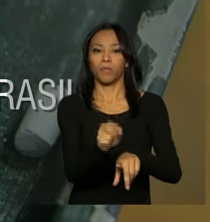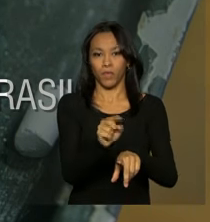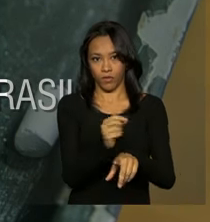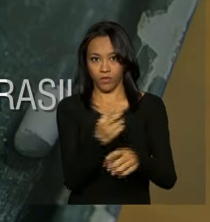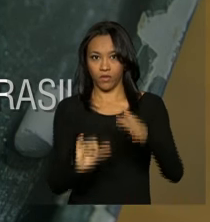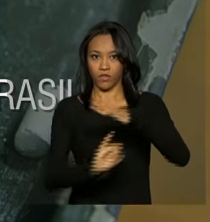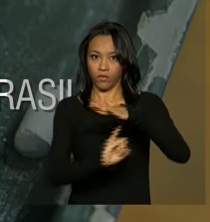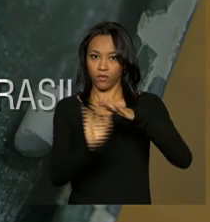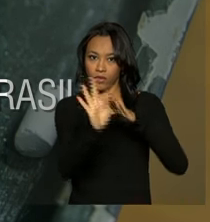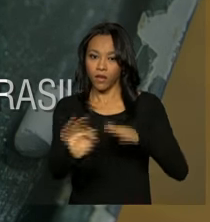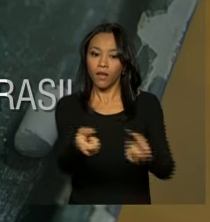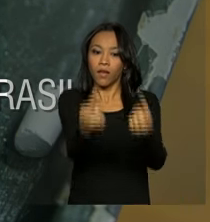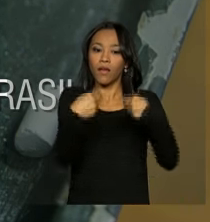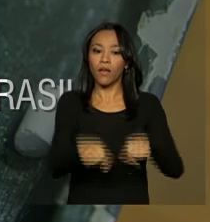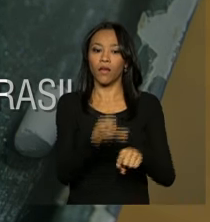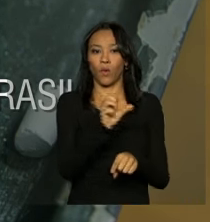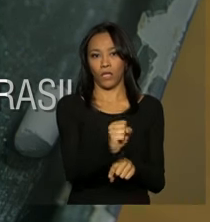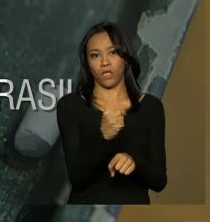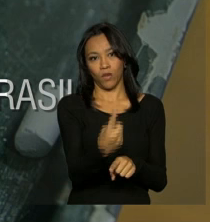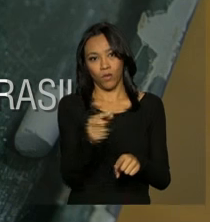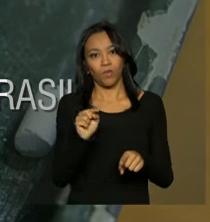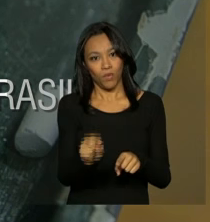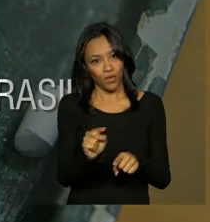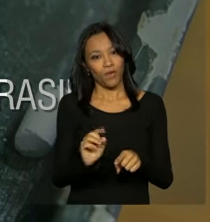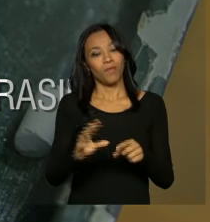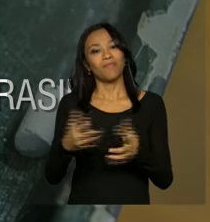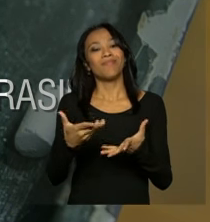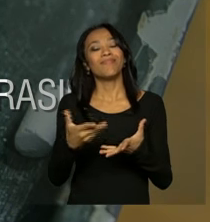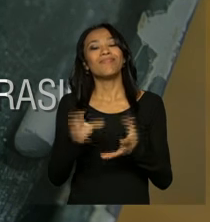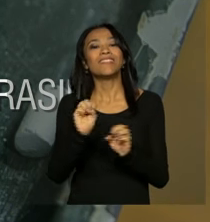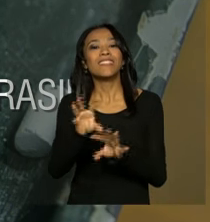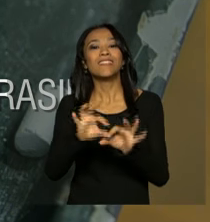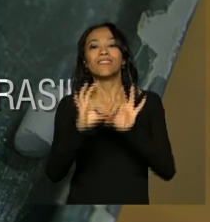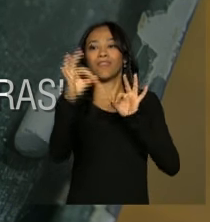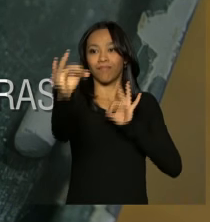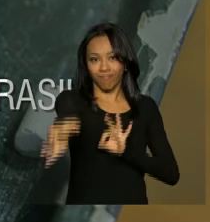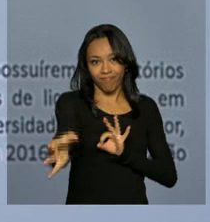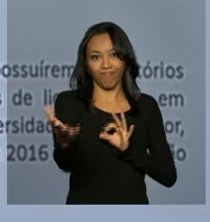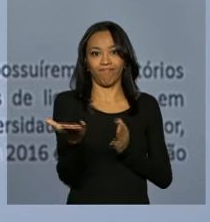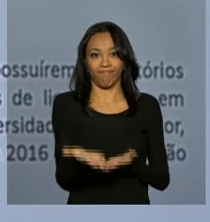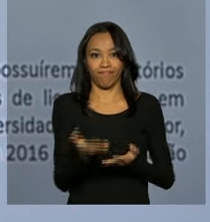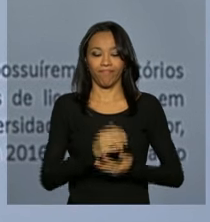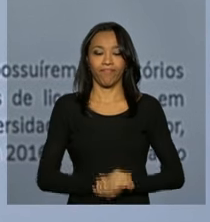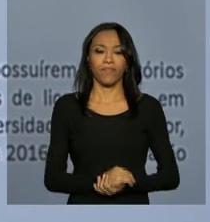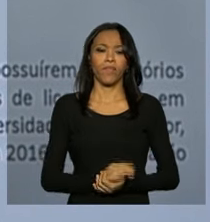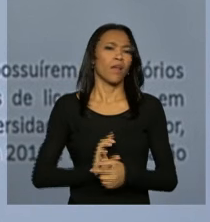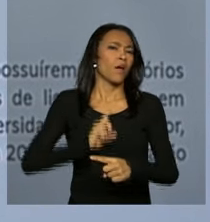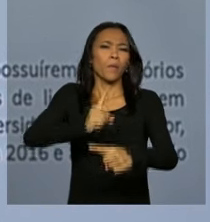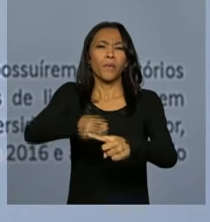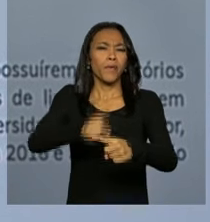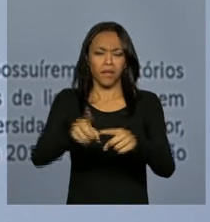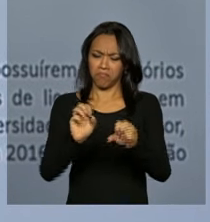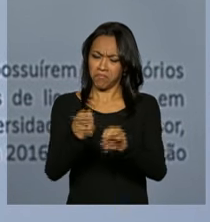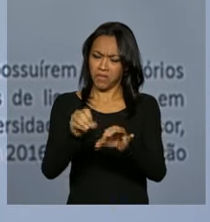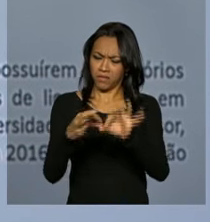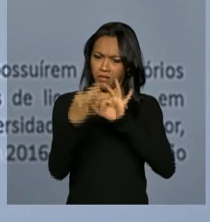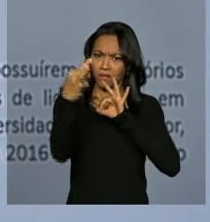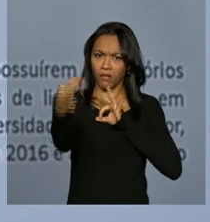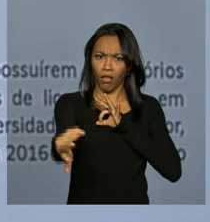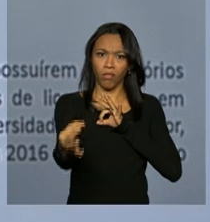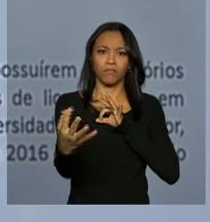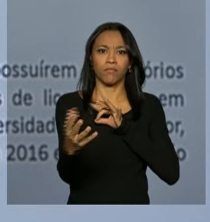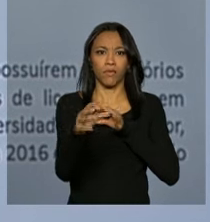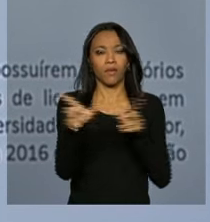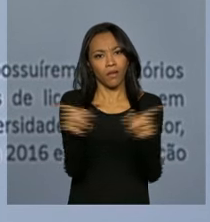81 mil vagas na Universidade Aberta do Brasil com cursos à distância. Por que a educação à distância? Permite que o